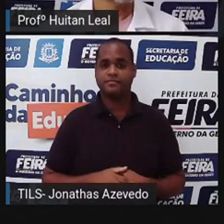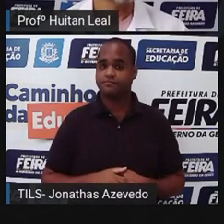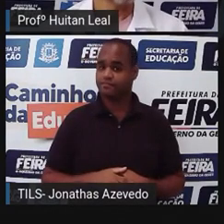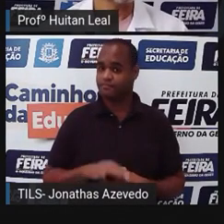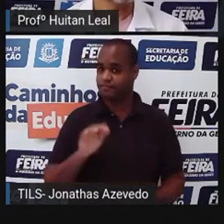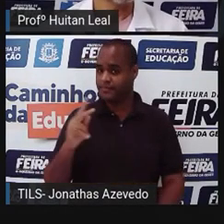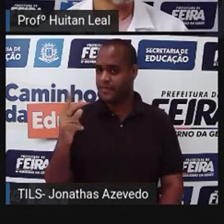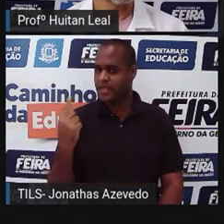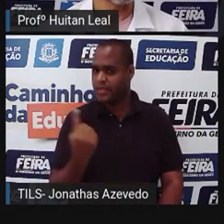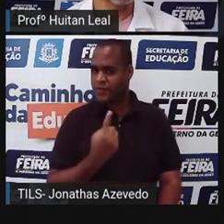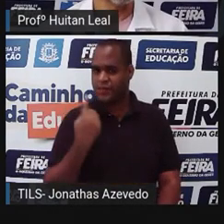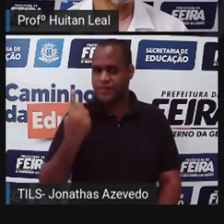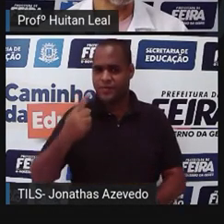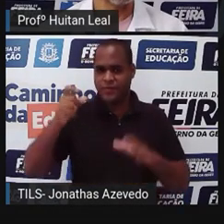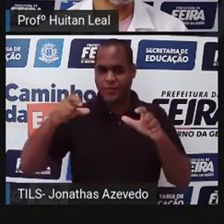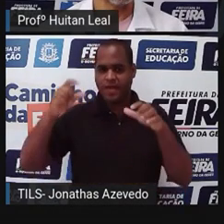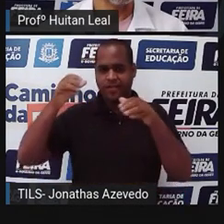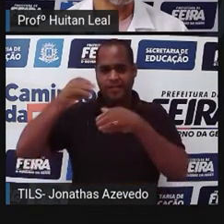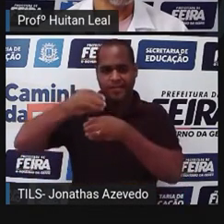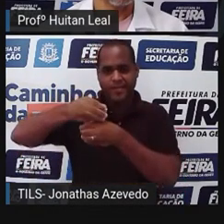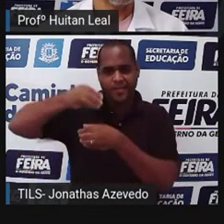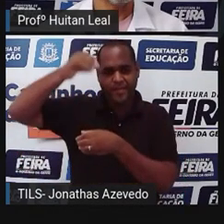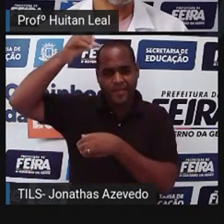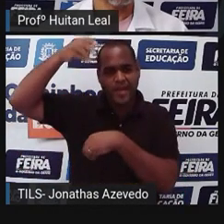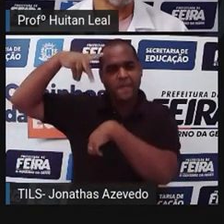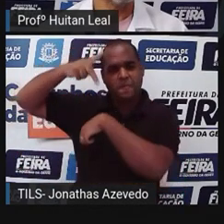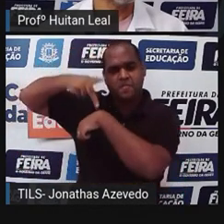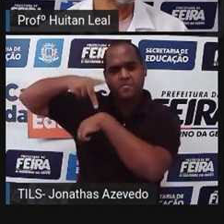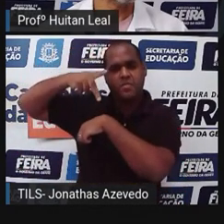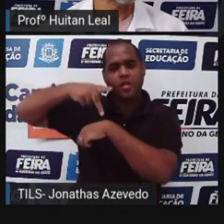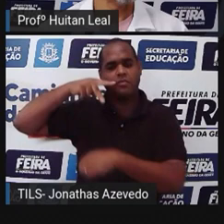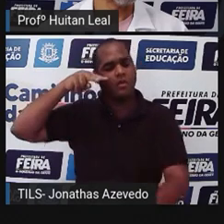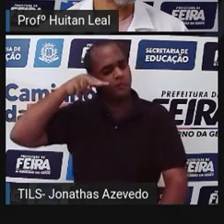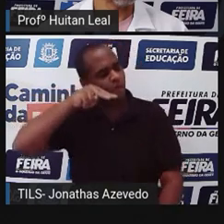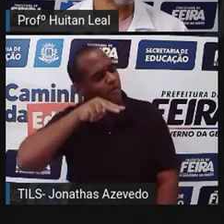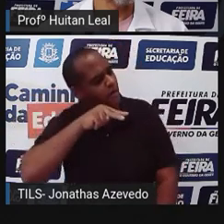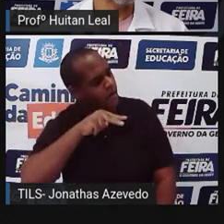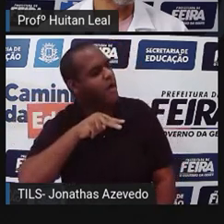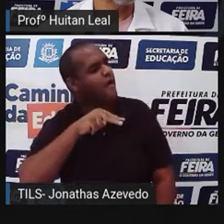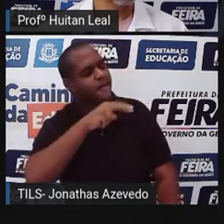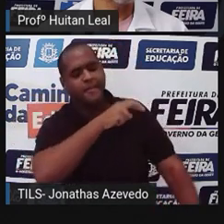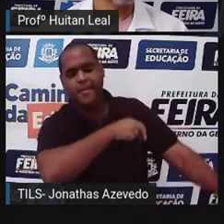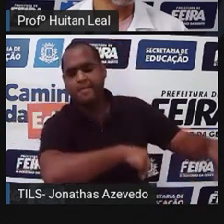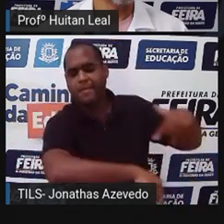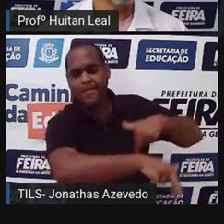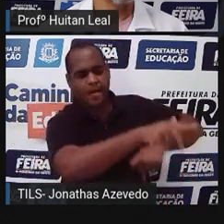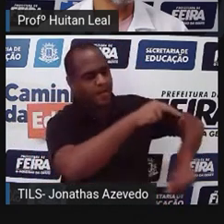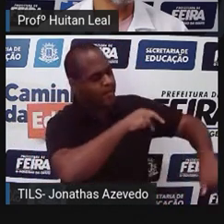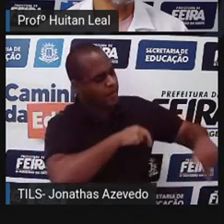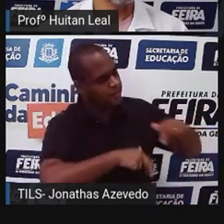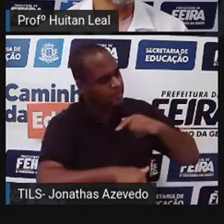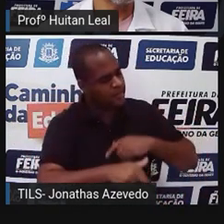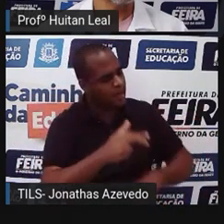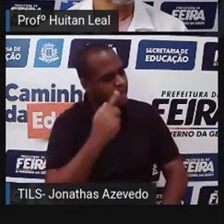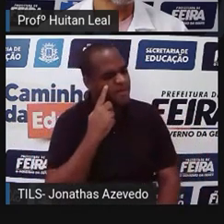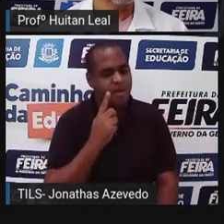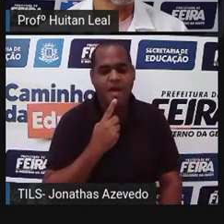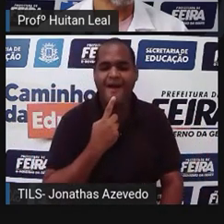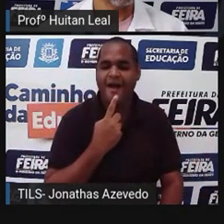Sozinho no alto de sua torre de pedra, ele expiava as pessoas que passavam. Ele vaiava uns,